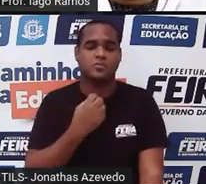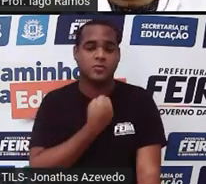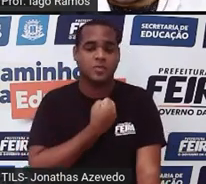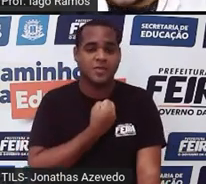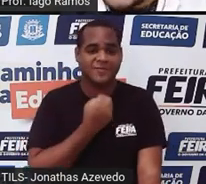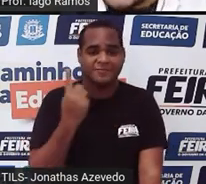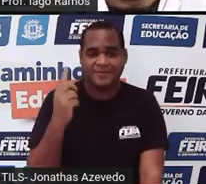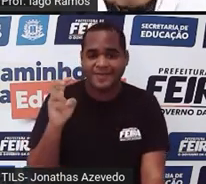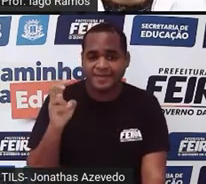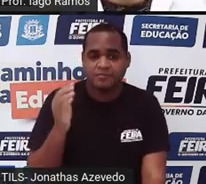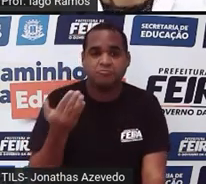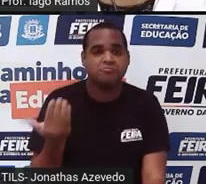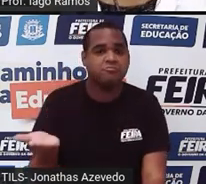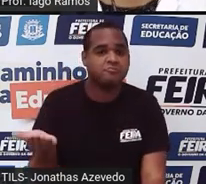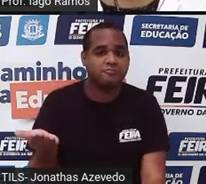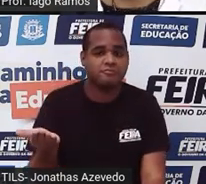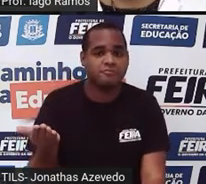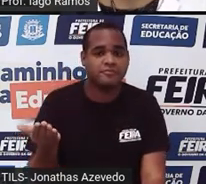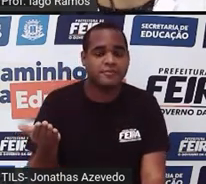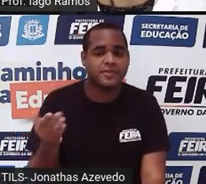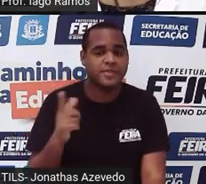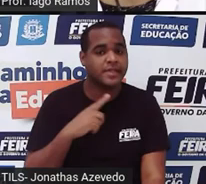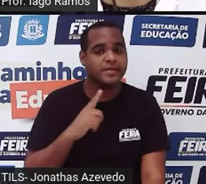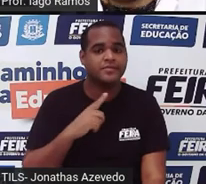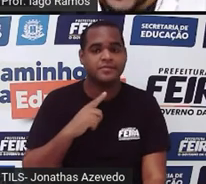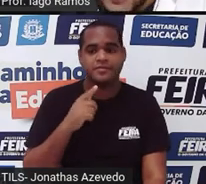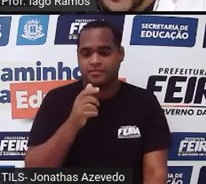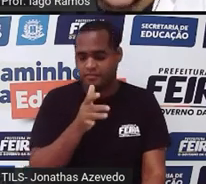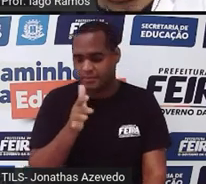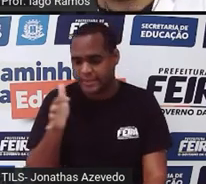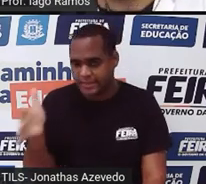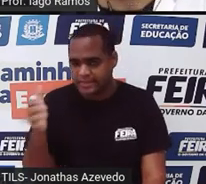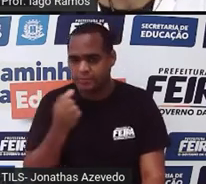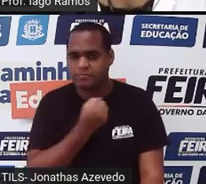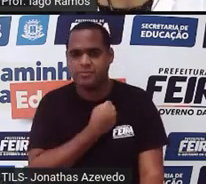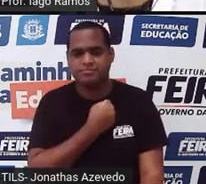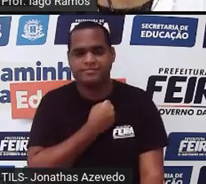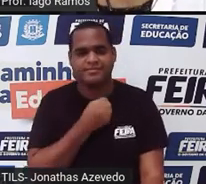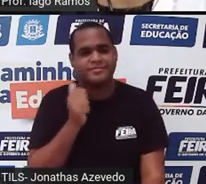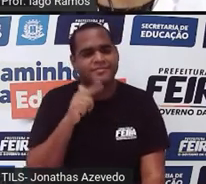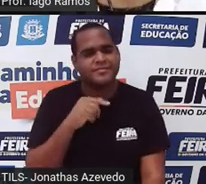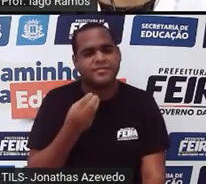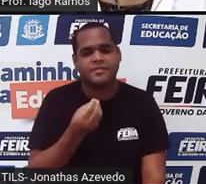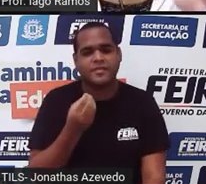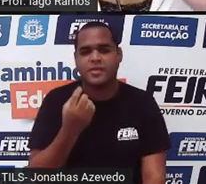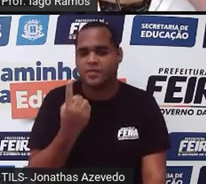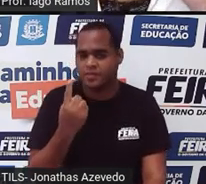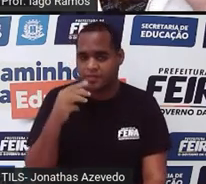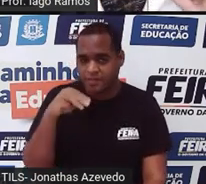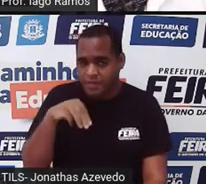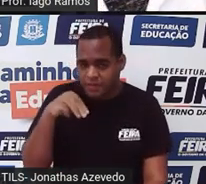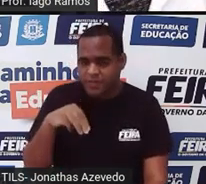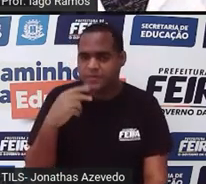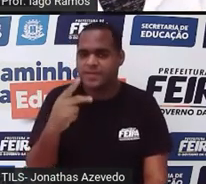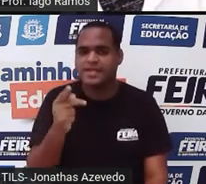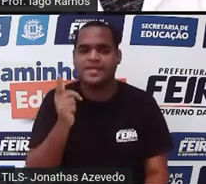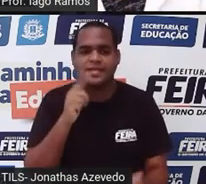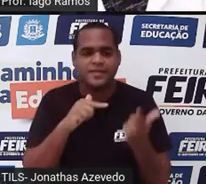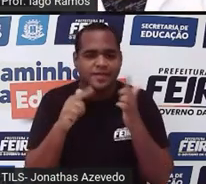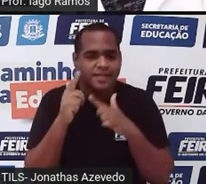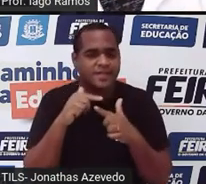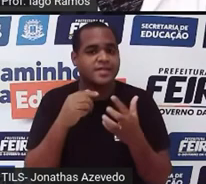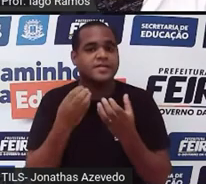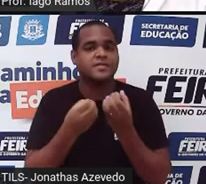depois do 15, nessa sequência numérica. olha só que bacana. E eu vou te dar um minutinho para você tentar